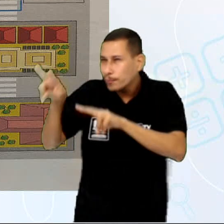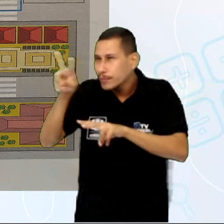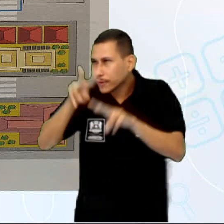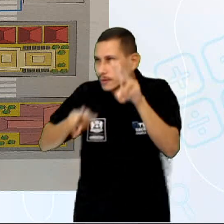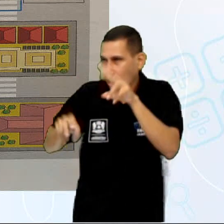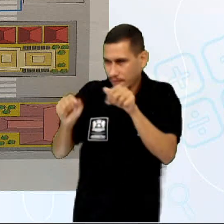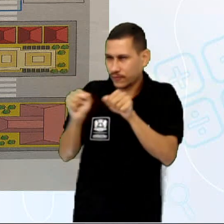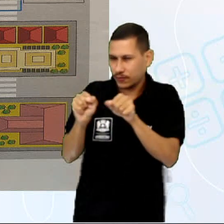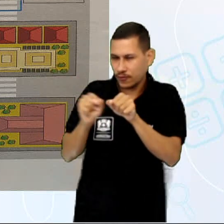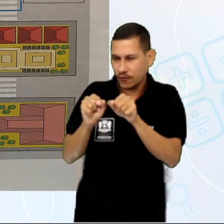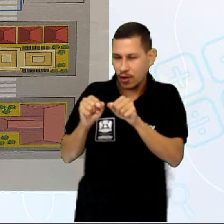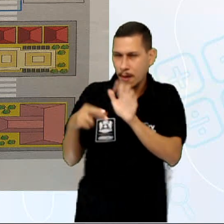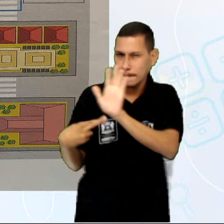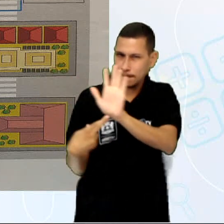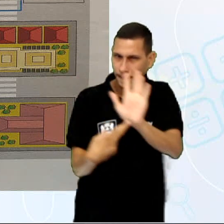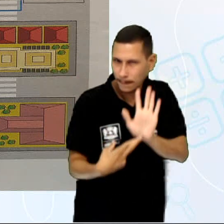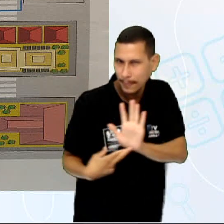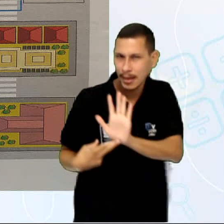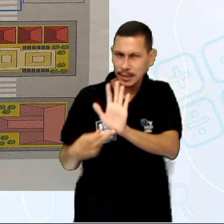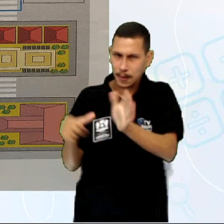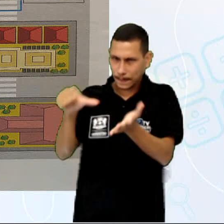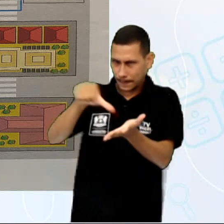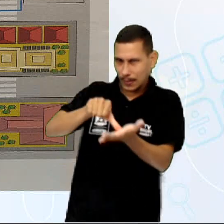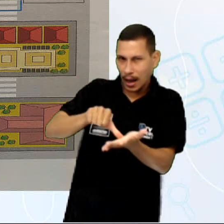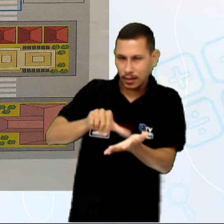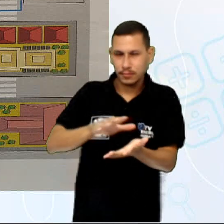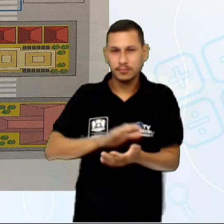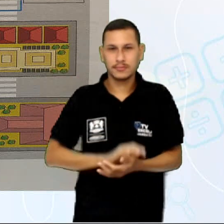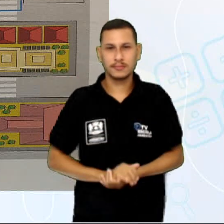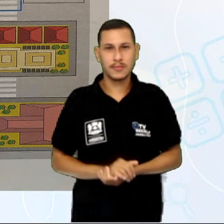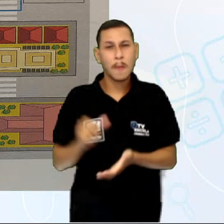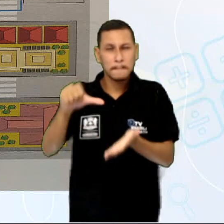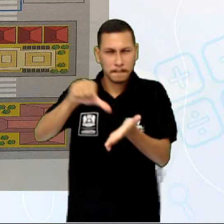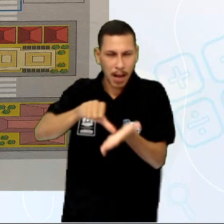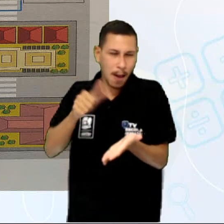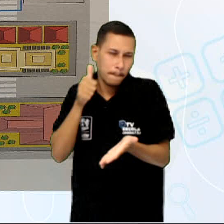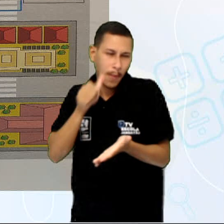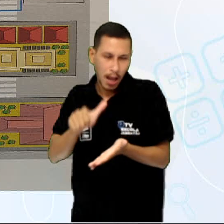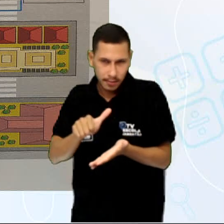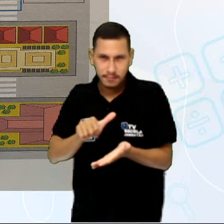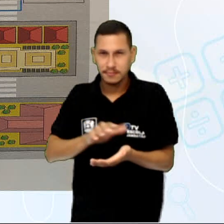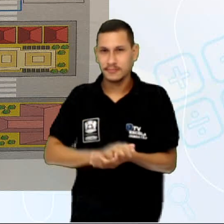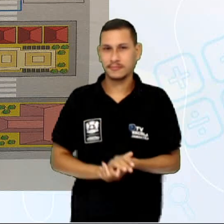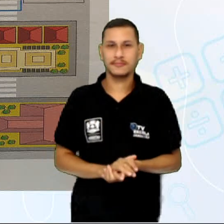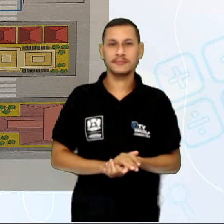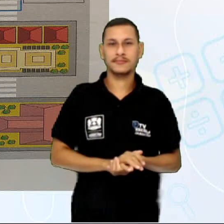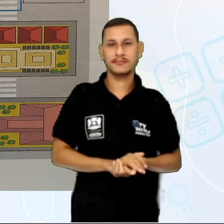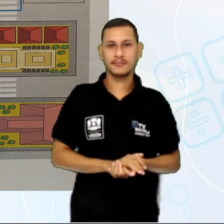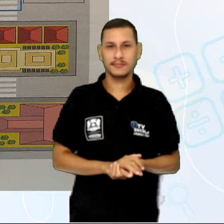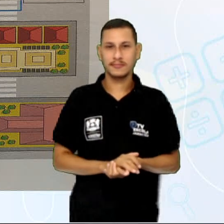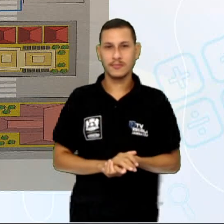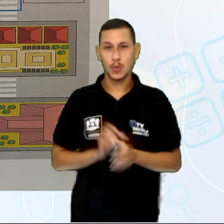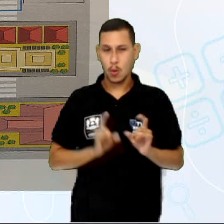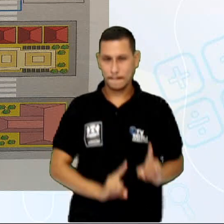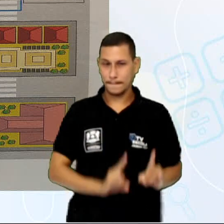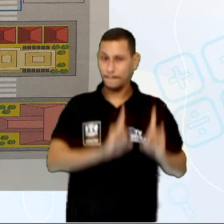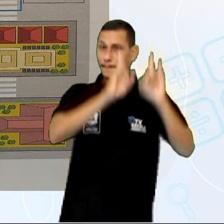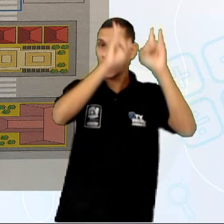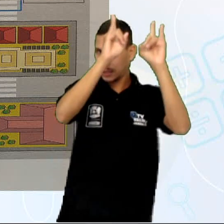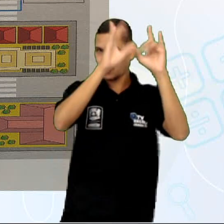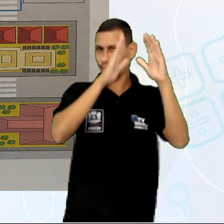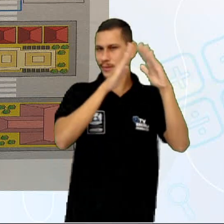representar seu bairro. Olha aqui, o bairro de Denise. Ela colocou o prédio dela,